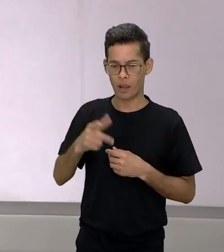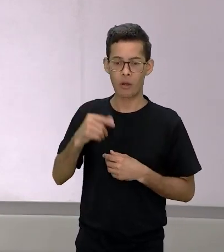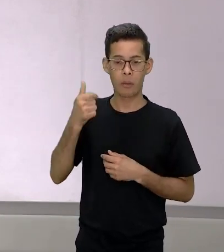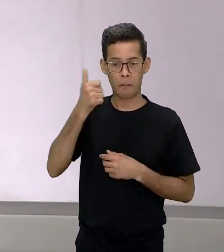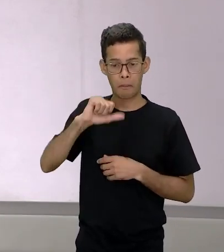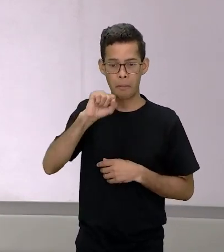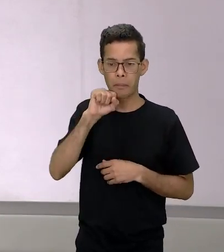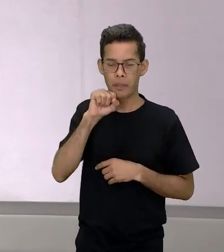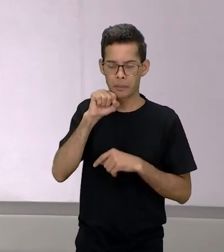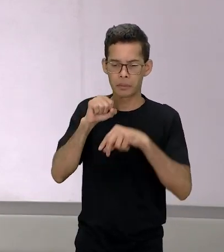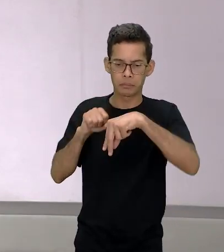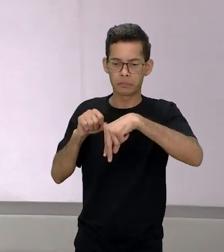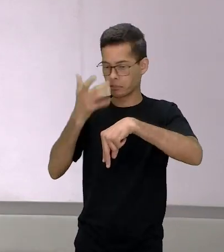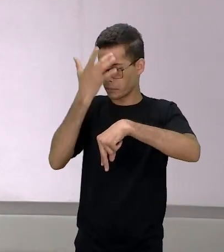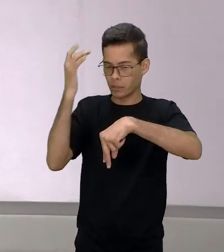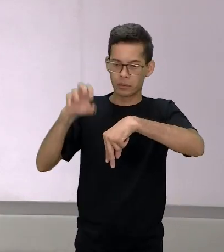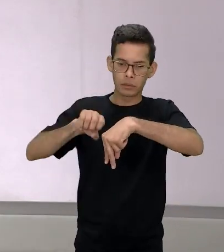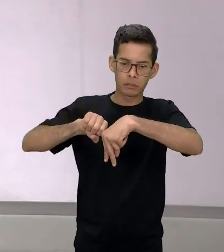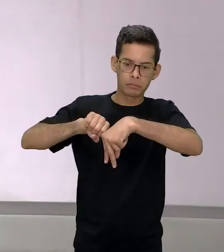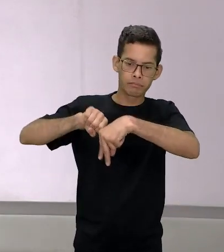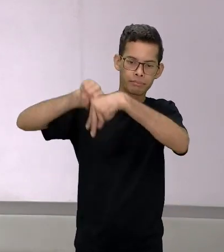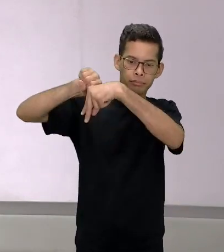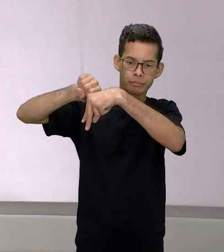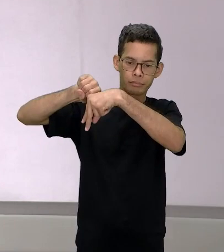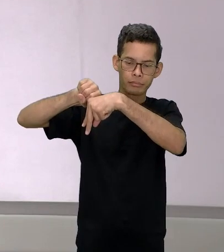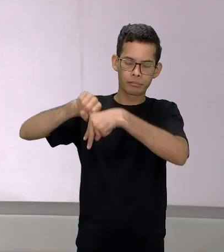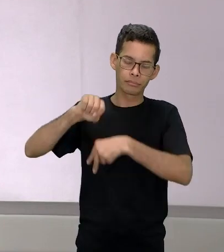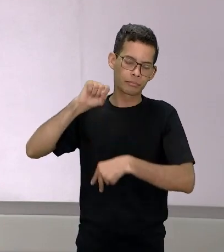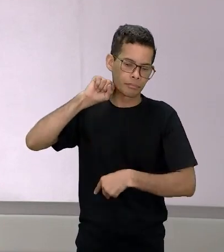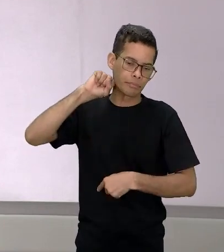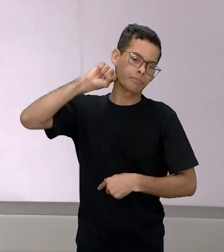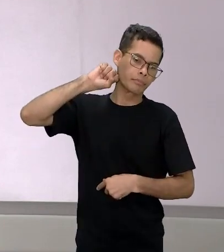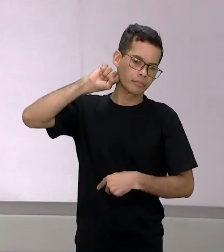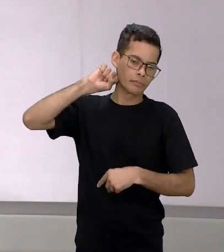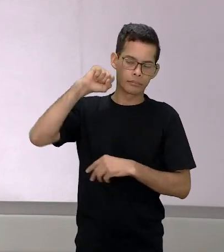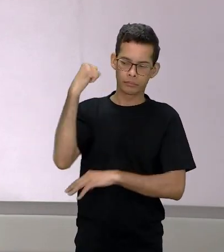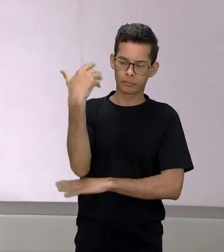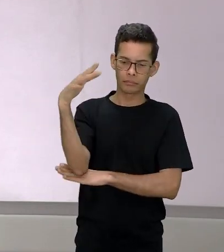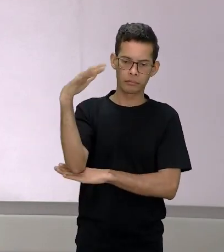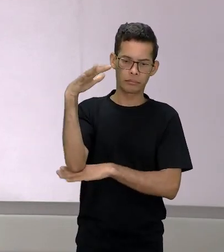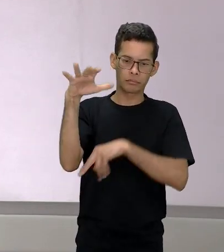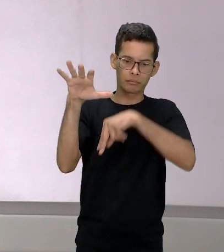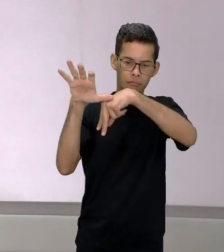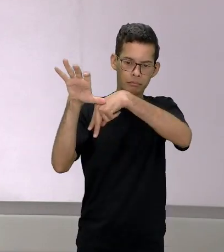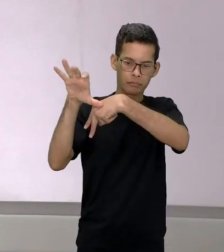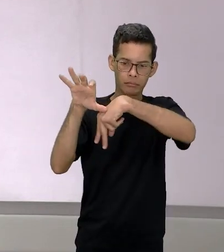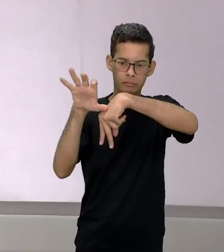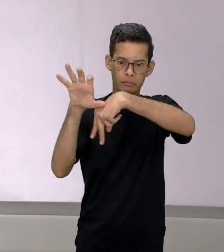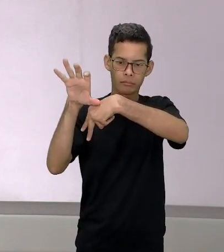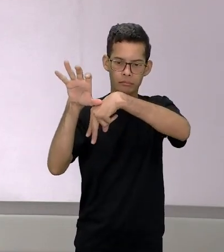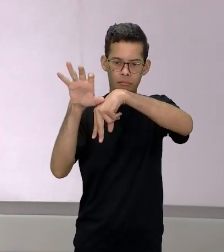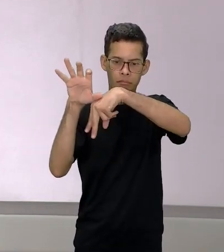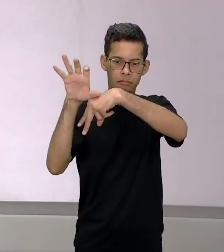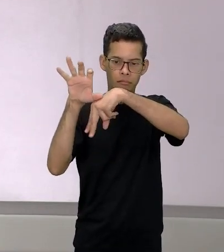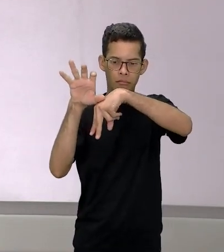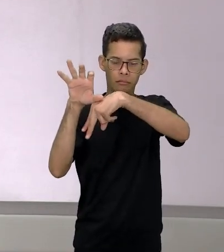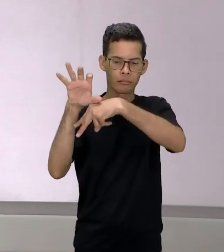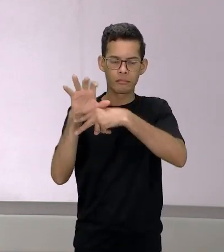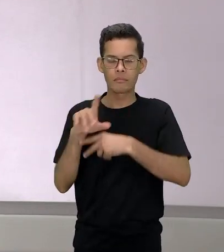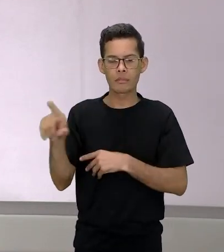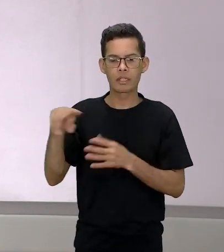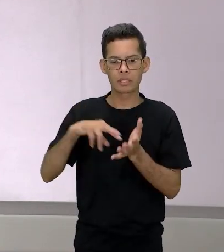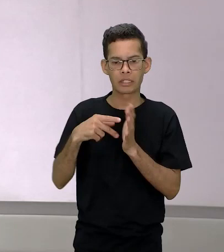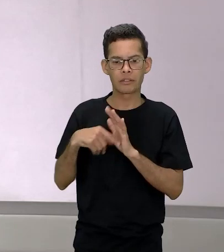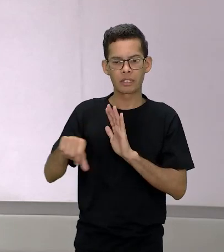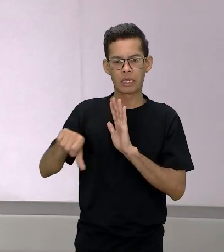vi seu corpo girar nos galhos baixos de uma mamufeira ela havia cometido um crime sem perdão